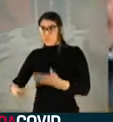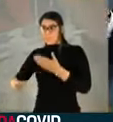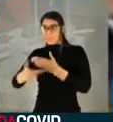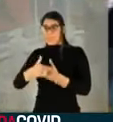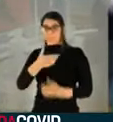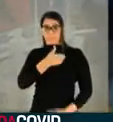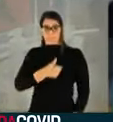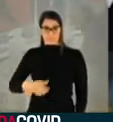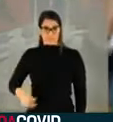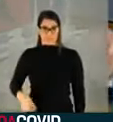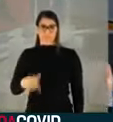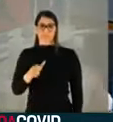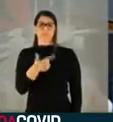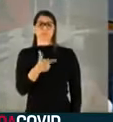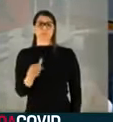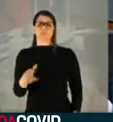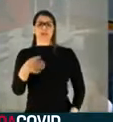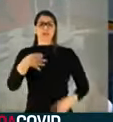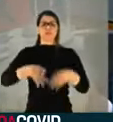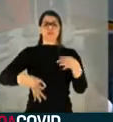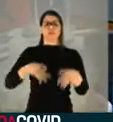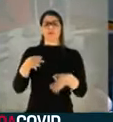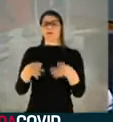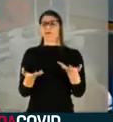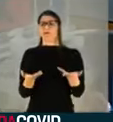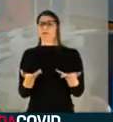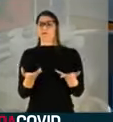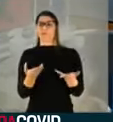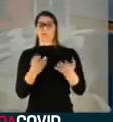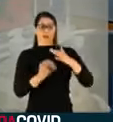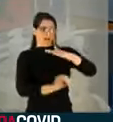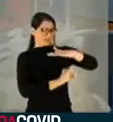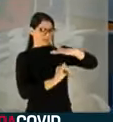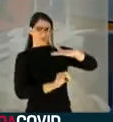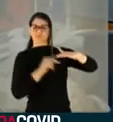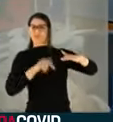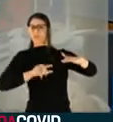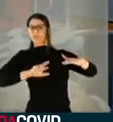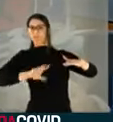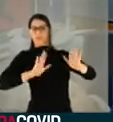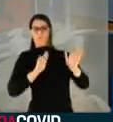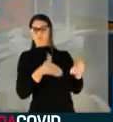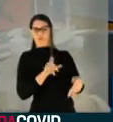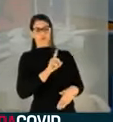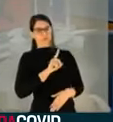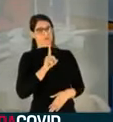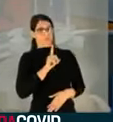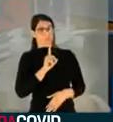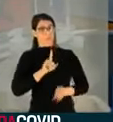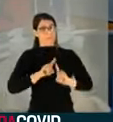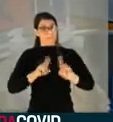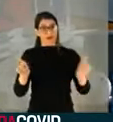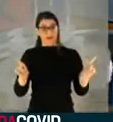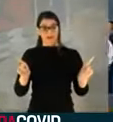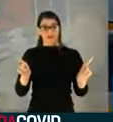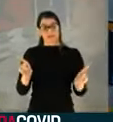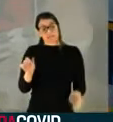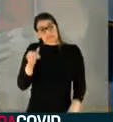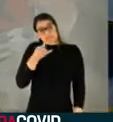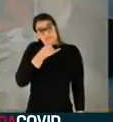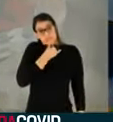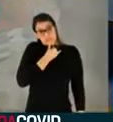Aqui não está em julgamento a instituição, mas evidentemente e